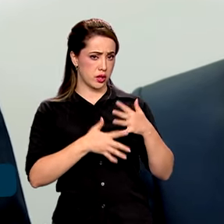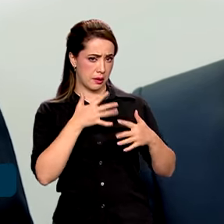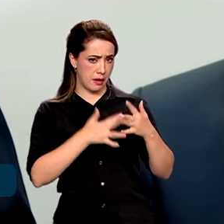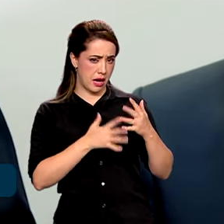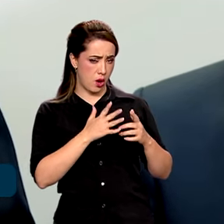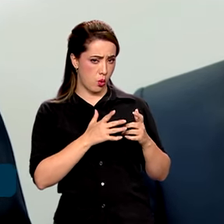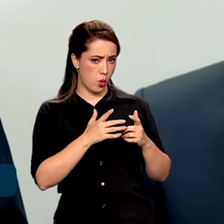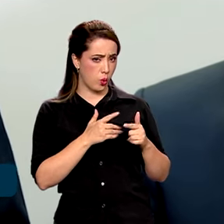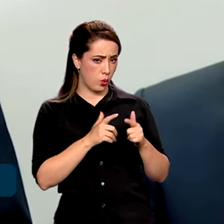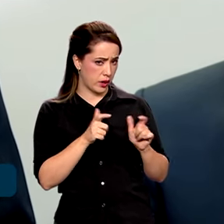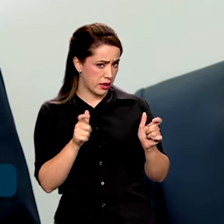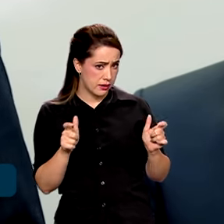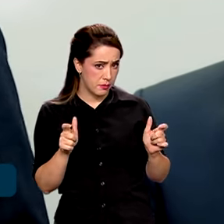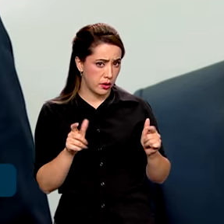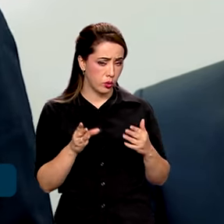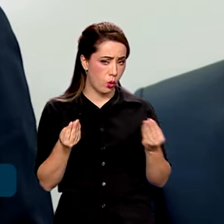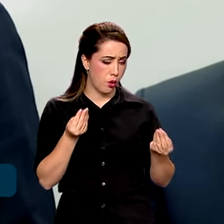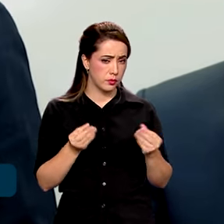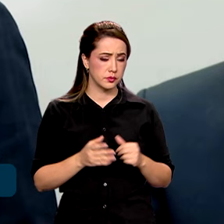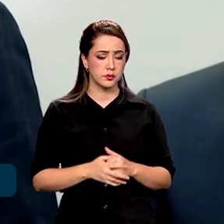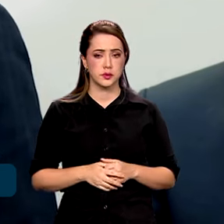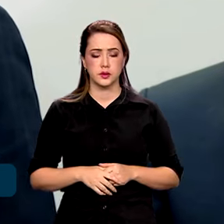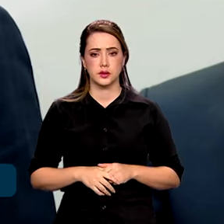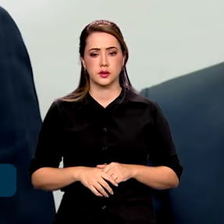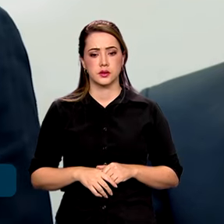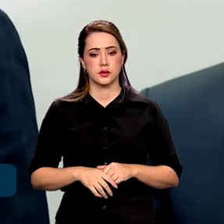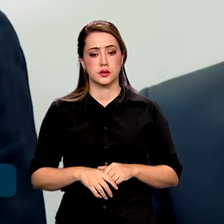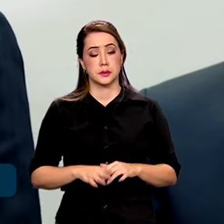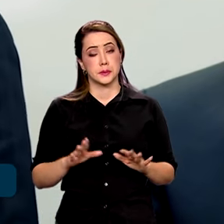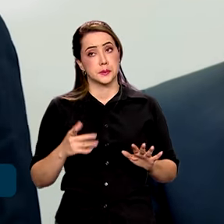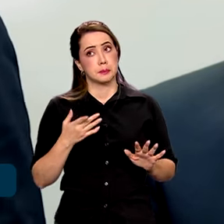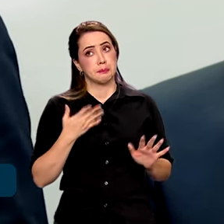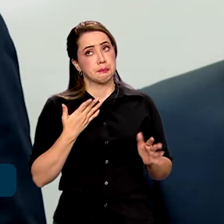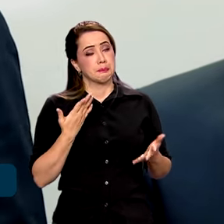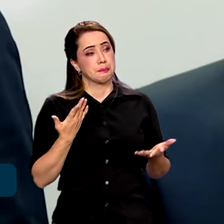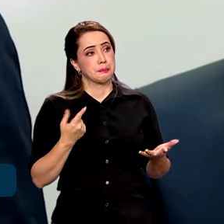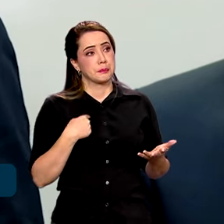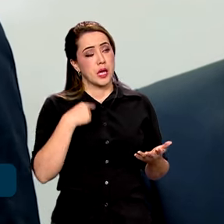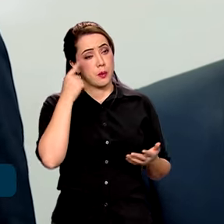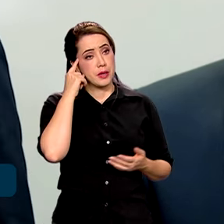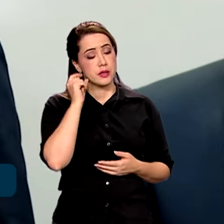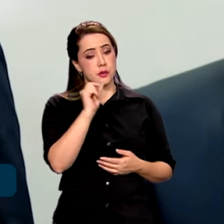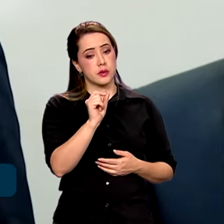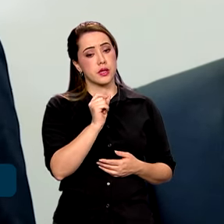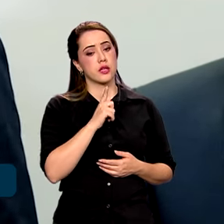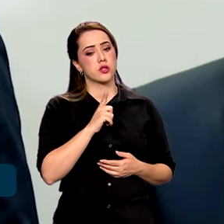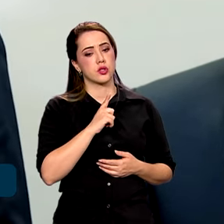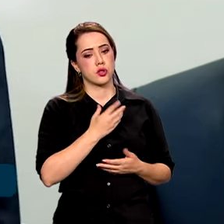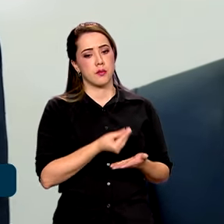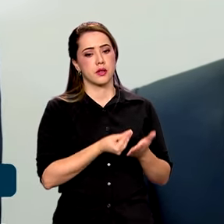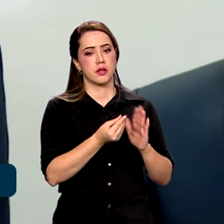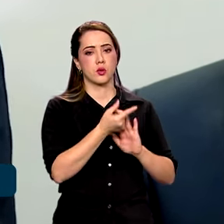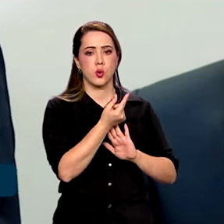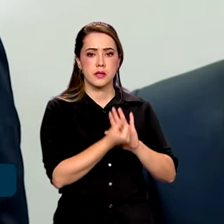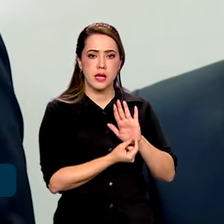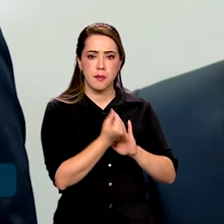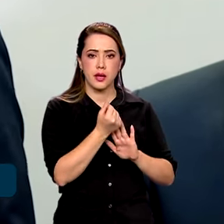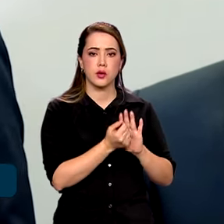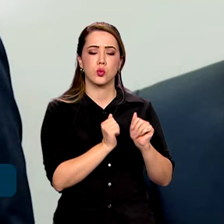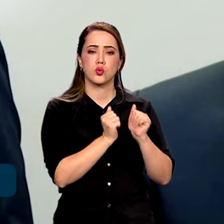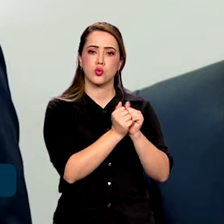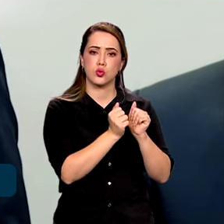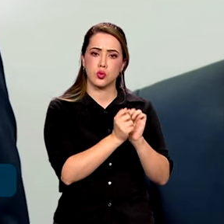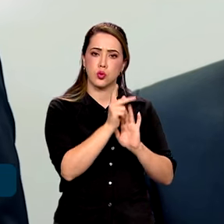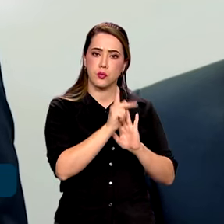Não, eu penso assim, nós estamos mandando uma peça orçamentária combinada com alguns projetos de lei que saneiam as